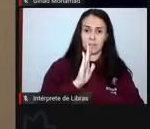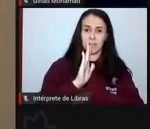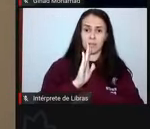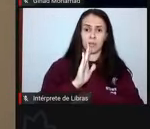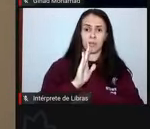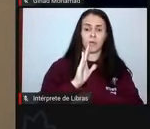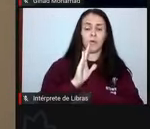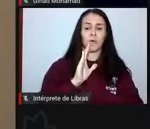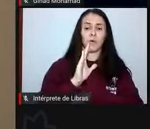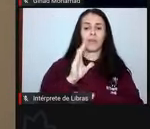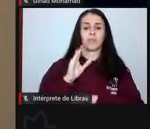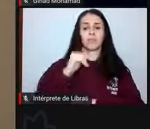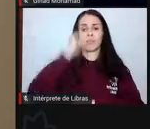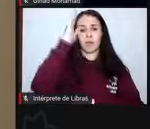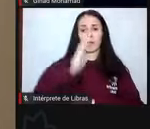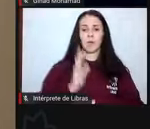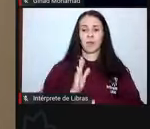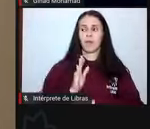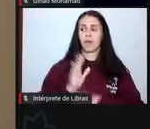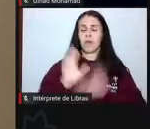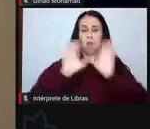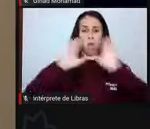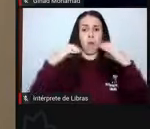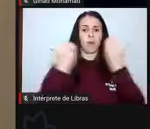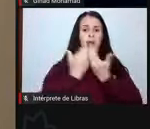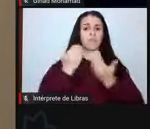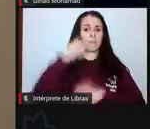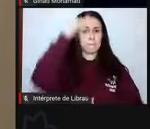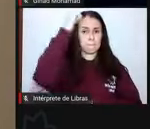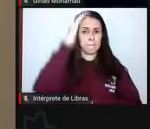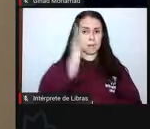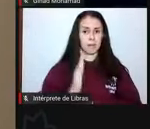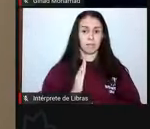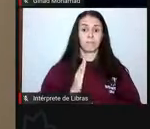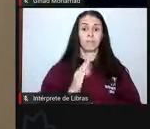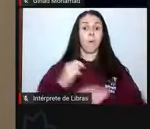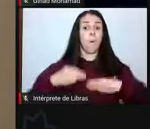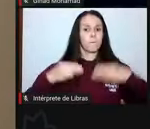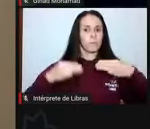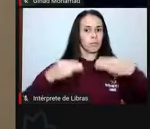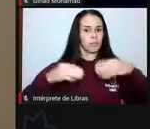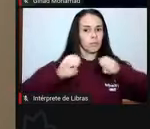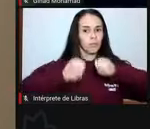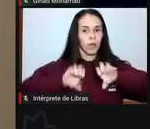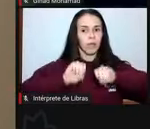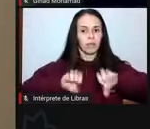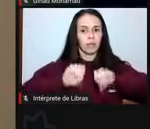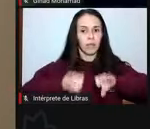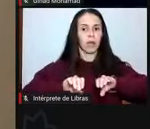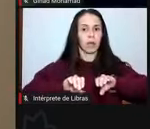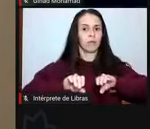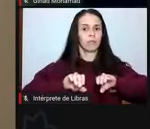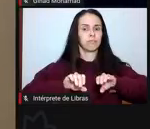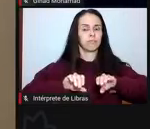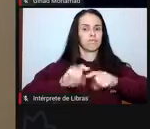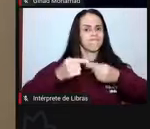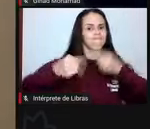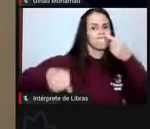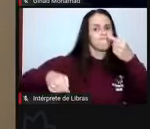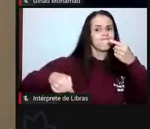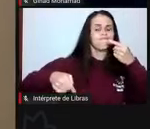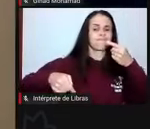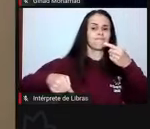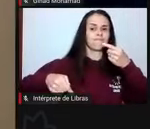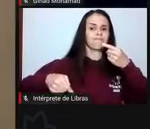cenário no Congresso Nacional. O ministro da Educação se mostrou contrariado com com esse corte,